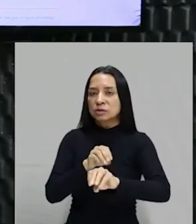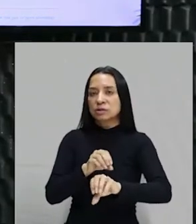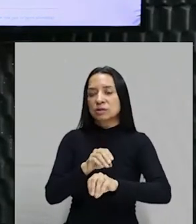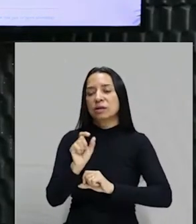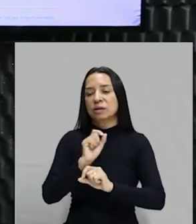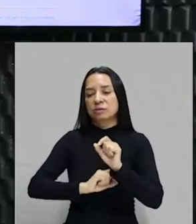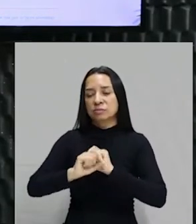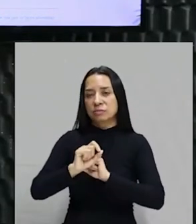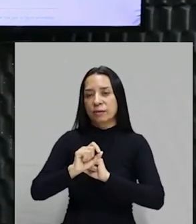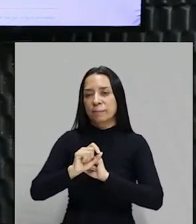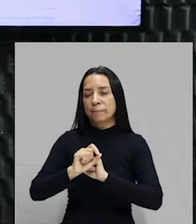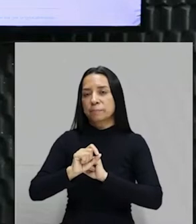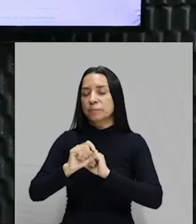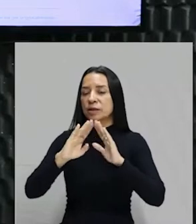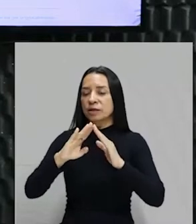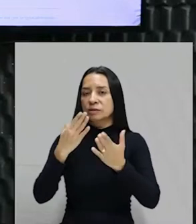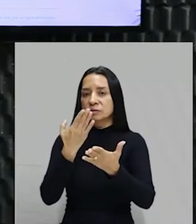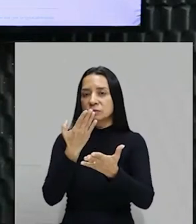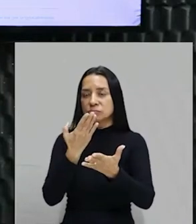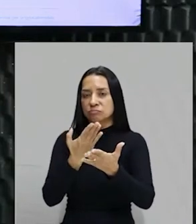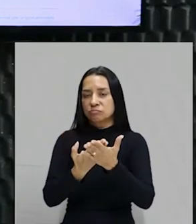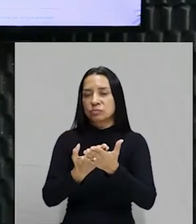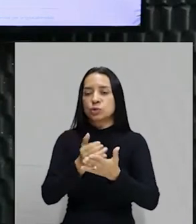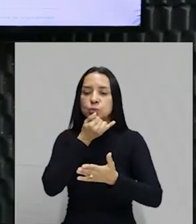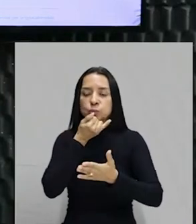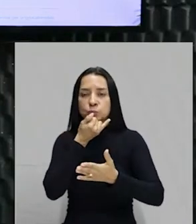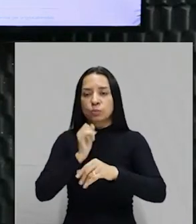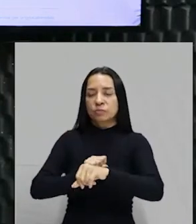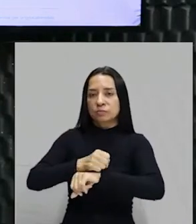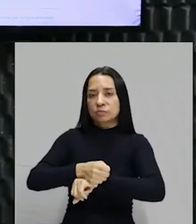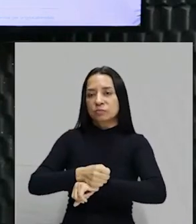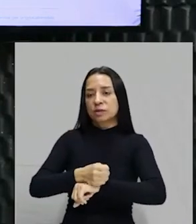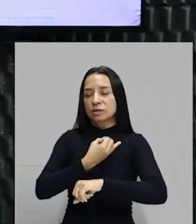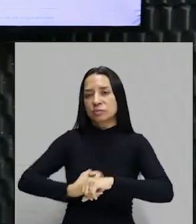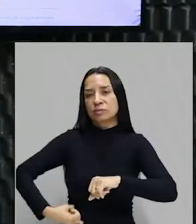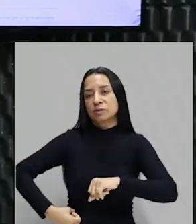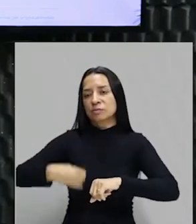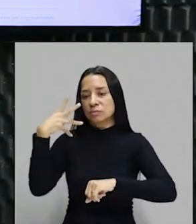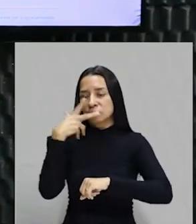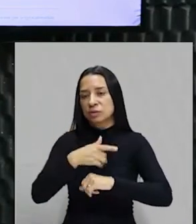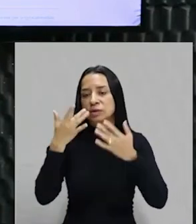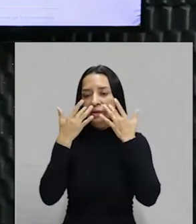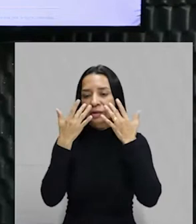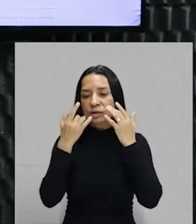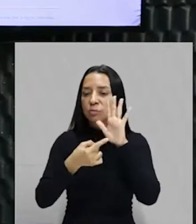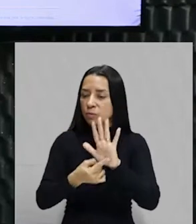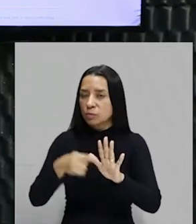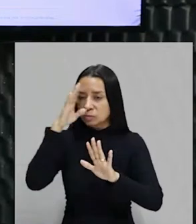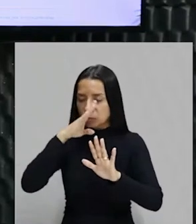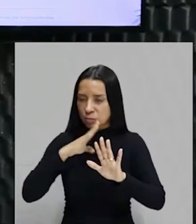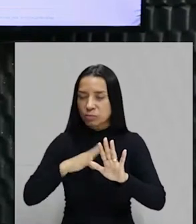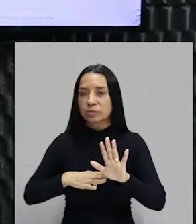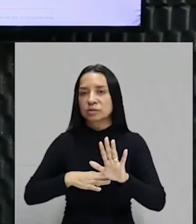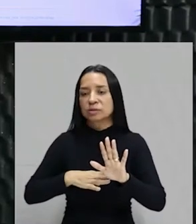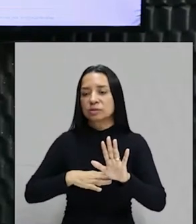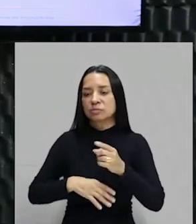Academia Imperial de Belas Artes, que foram condicionados a serem artistas no século XIX, eles contam o Brasil daquele período. E aí,